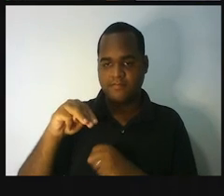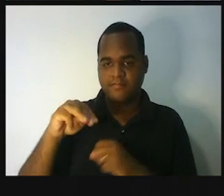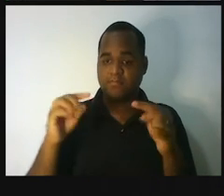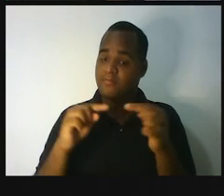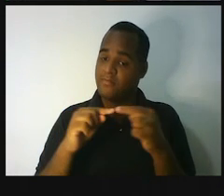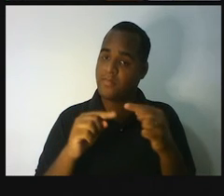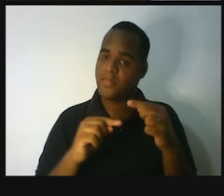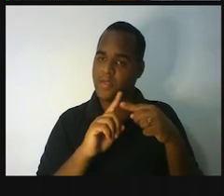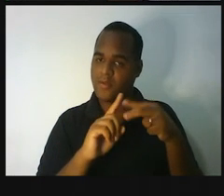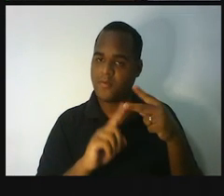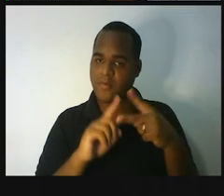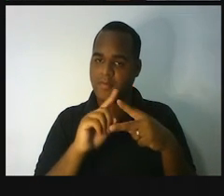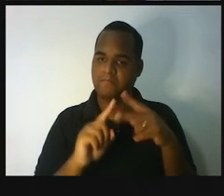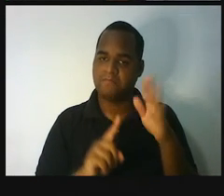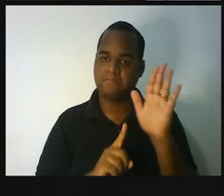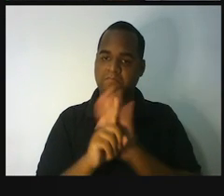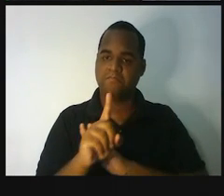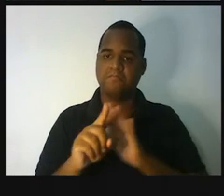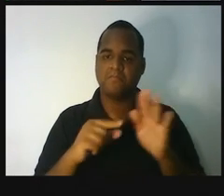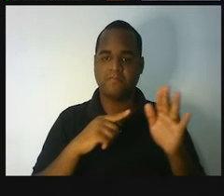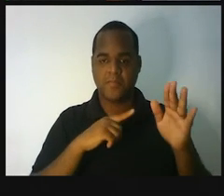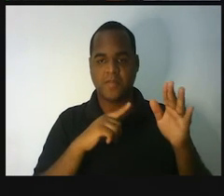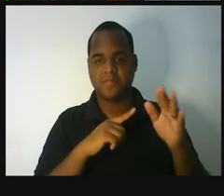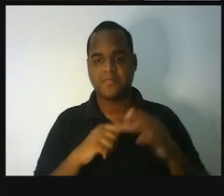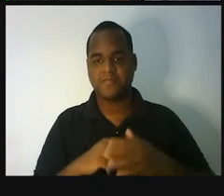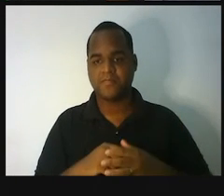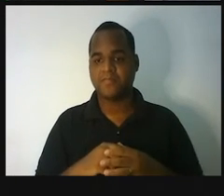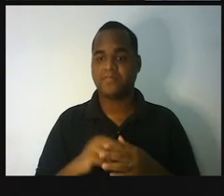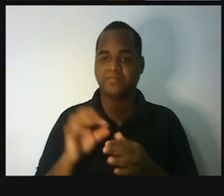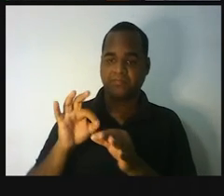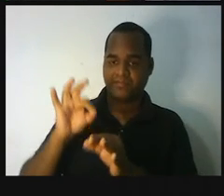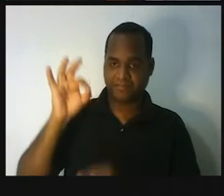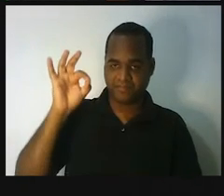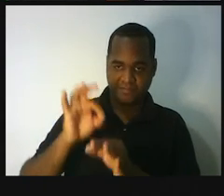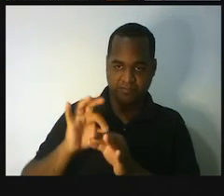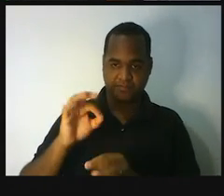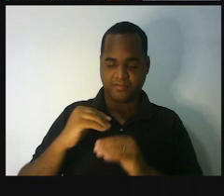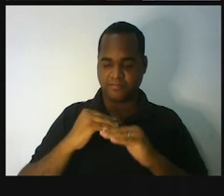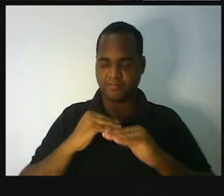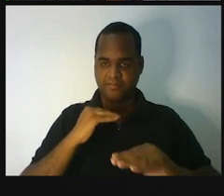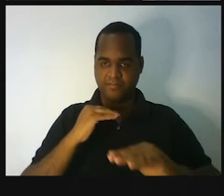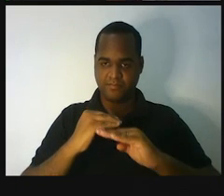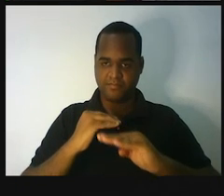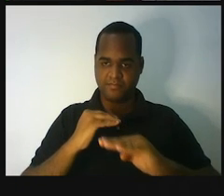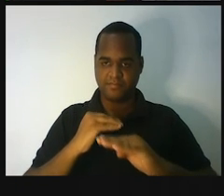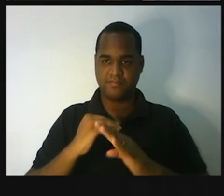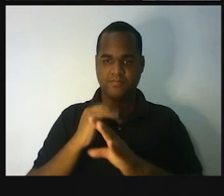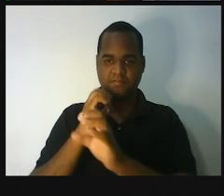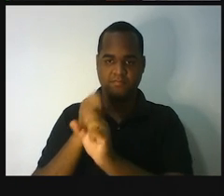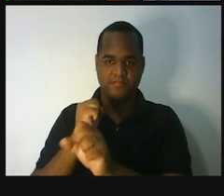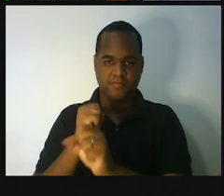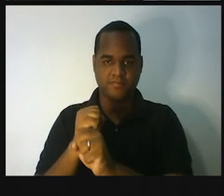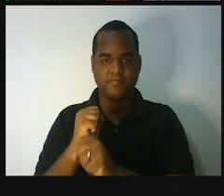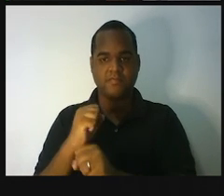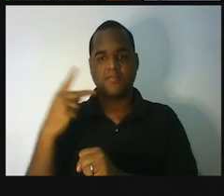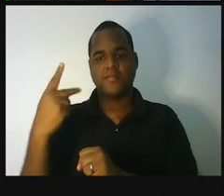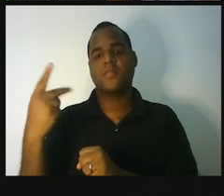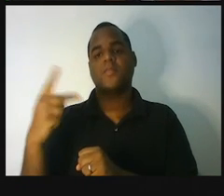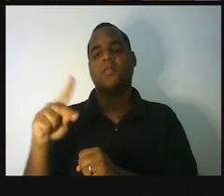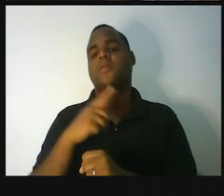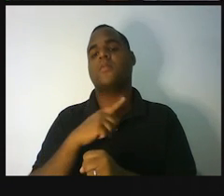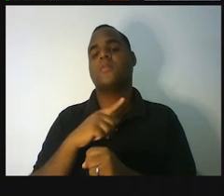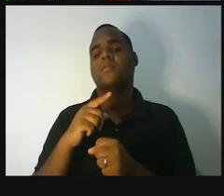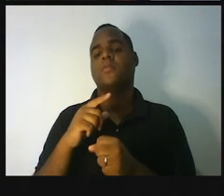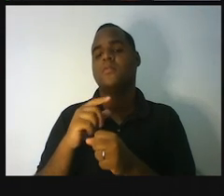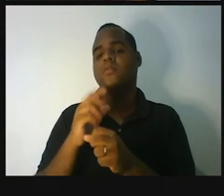duas perguntas para serem respondidas. Qual é a medida do comprimento? Em metros do grande fio. O